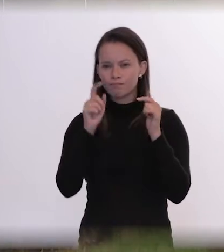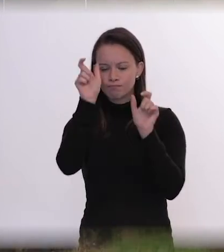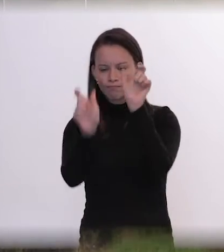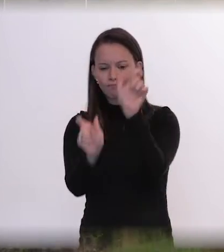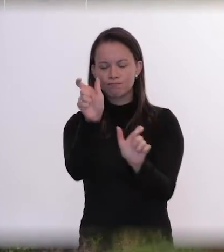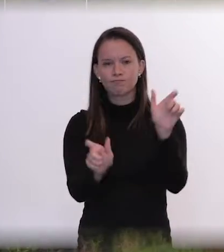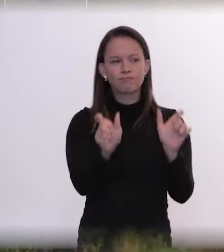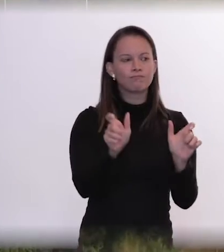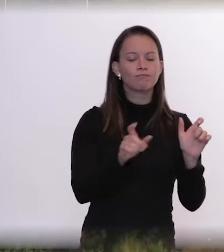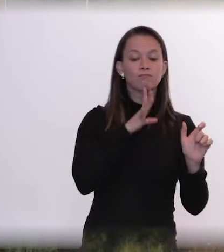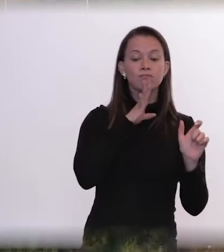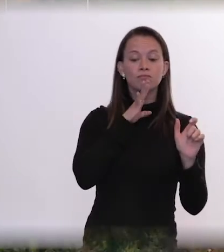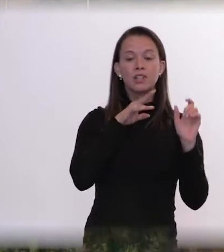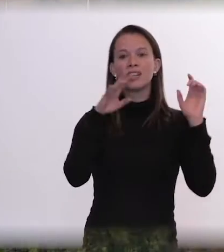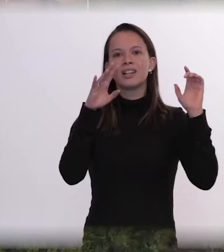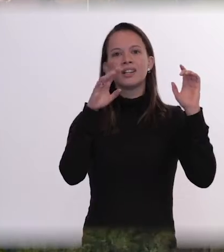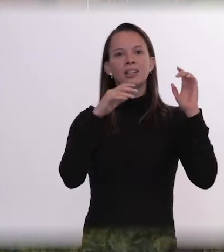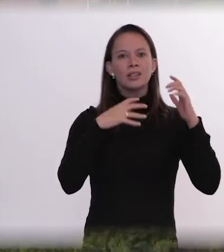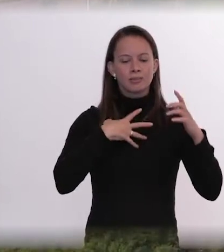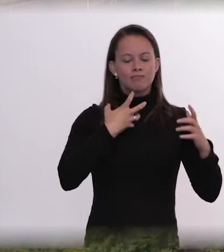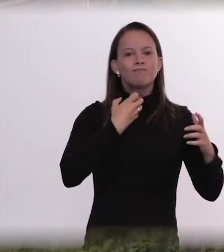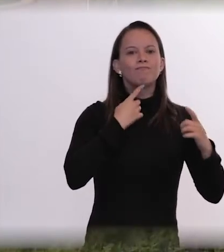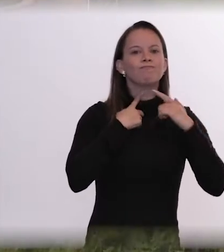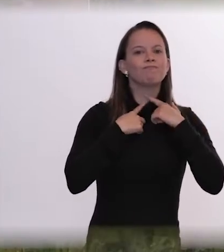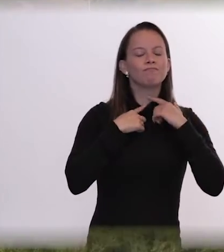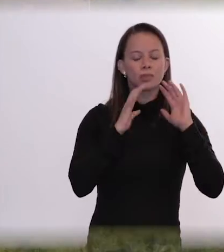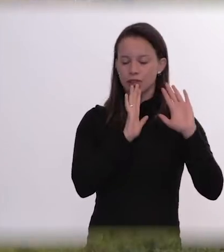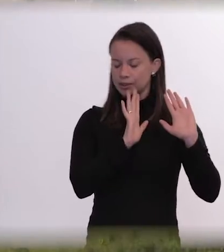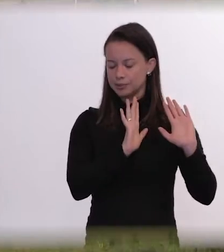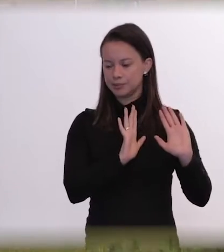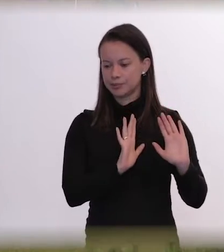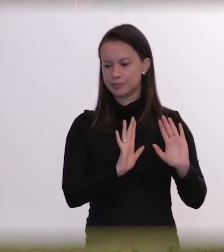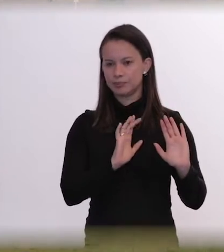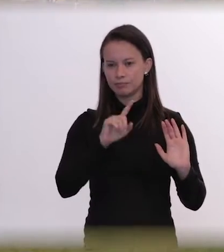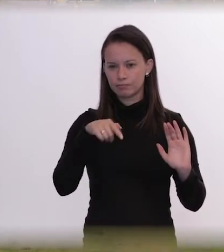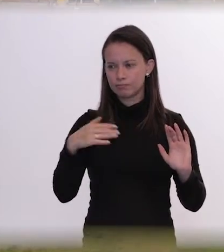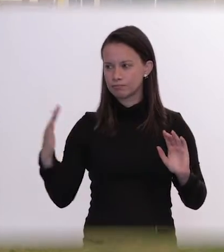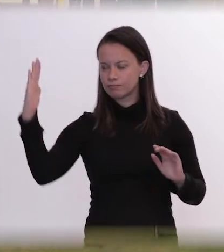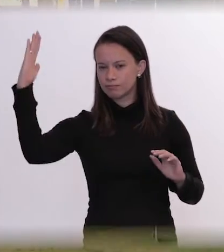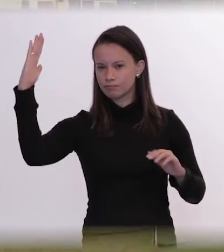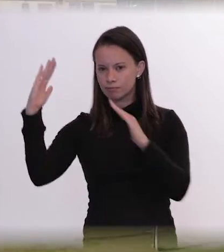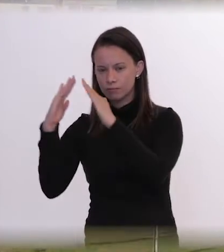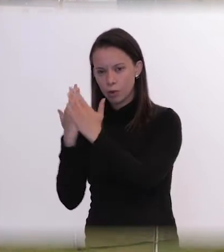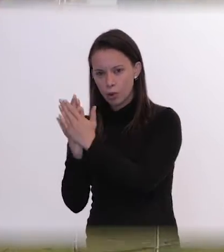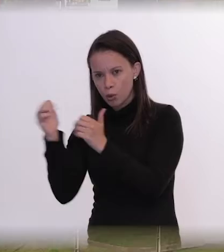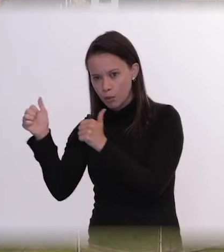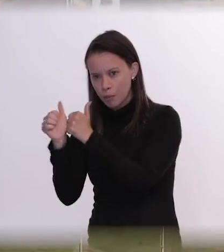gente conhecida e ele desistiu. E aí ele foi para uma outra torre que ficava na escola, onde ele estudava.